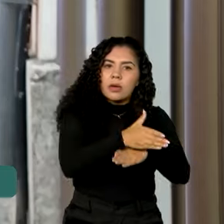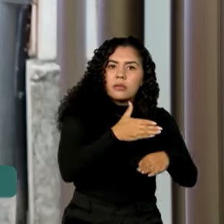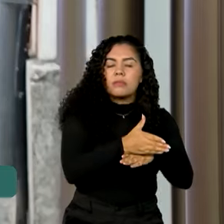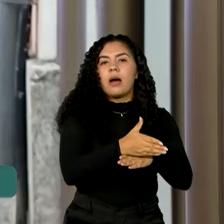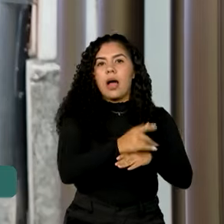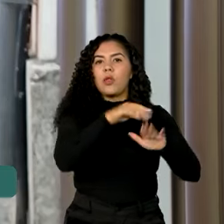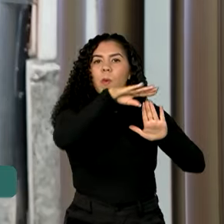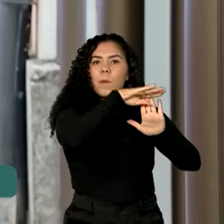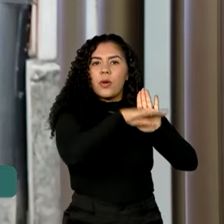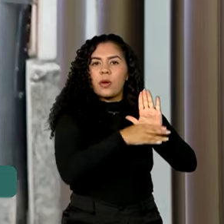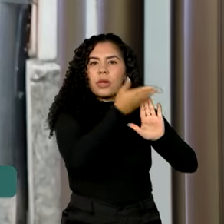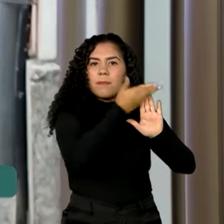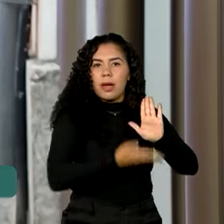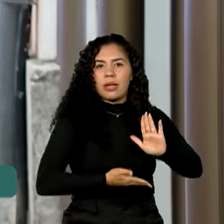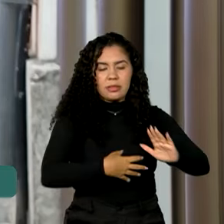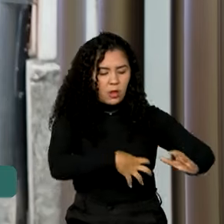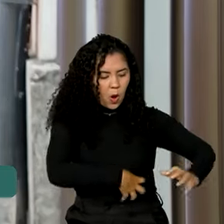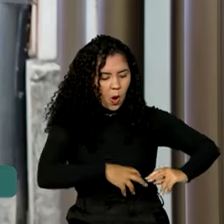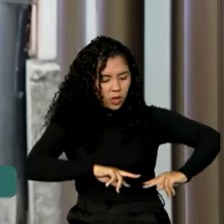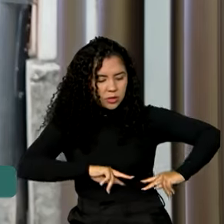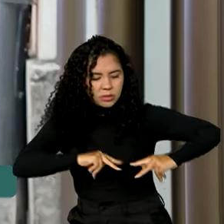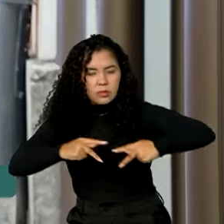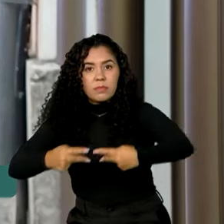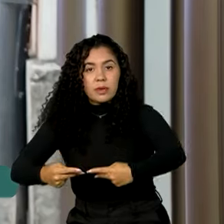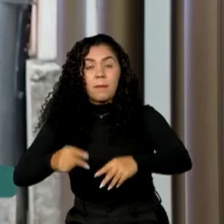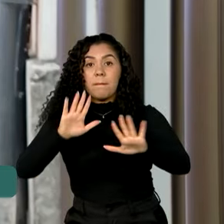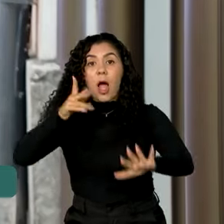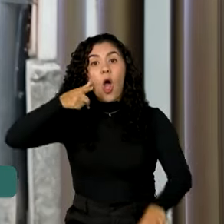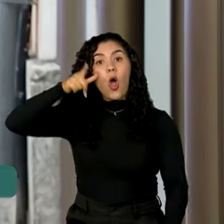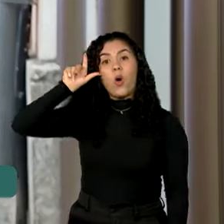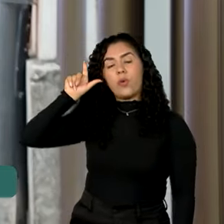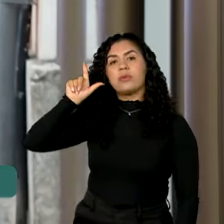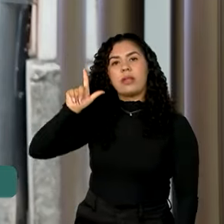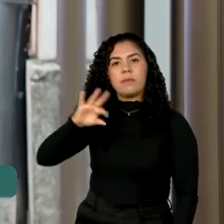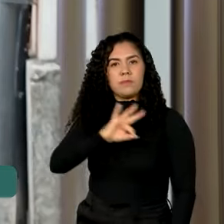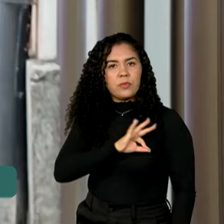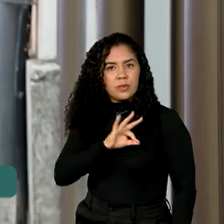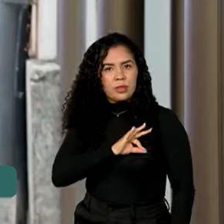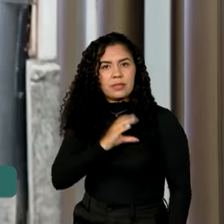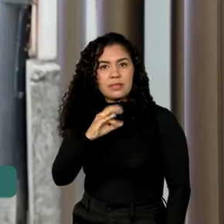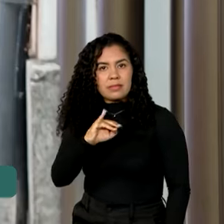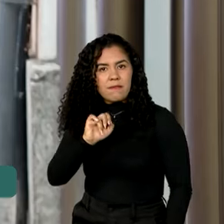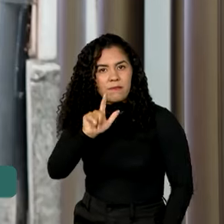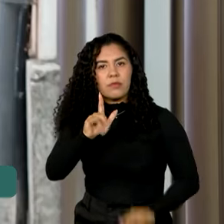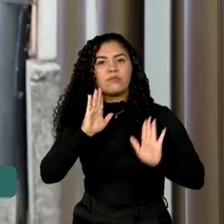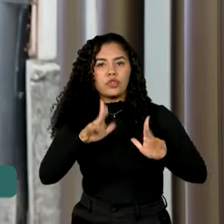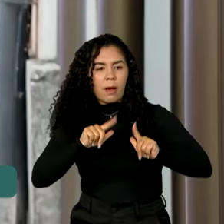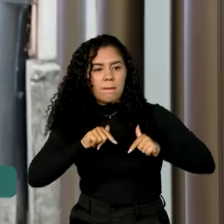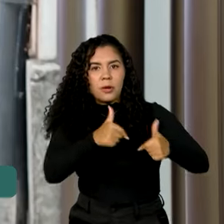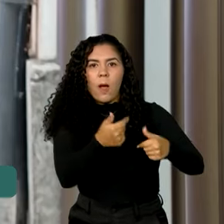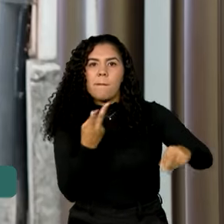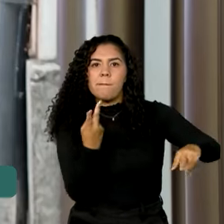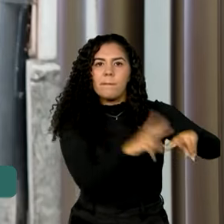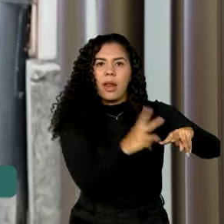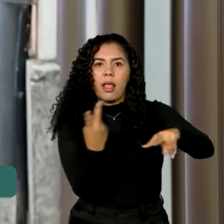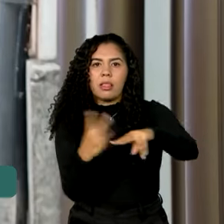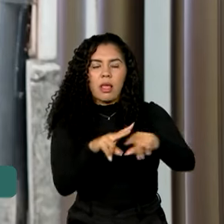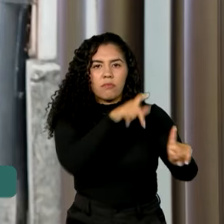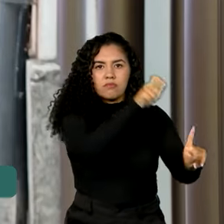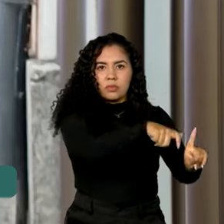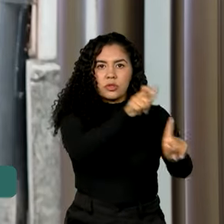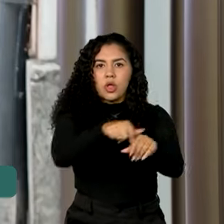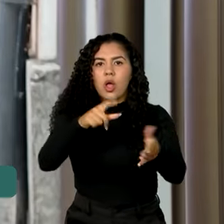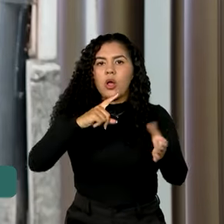programa de transplantes do Estado. Ontem, a Polícia Civil realizou uma operação, prendeu dois sócios desse